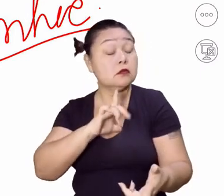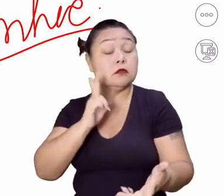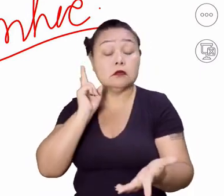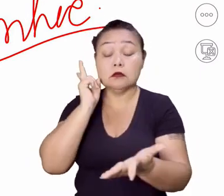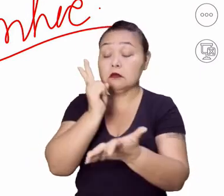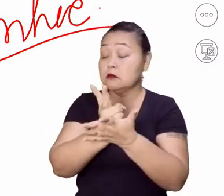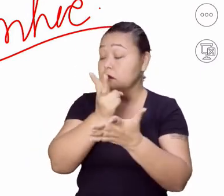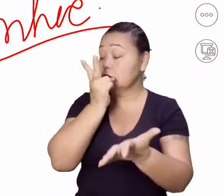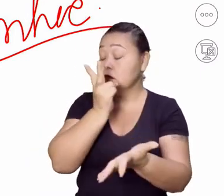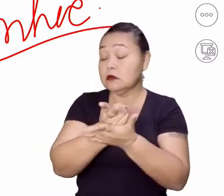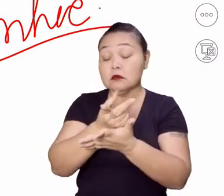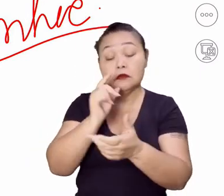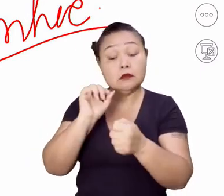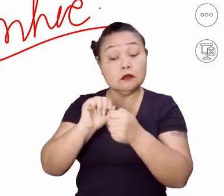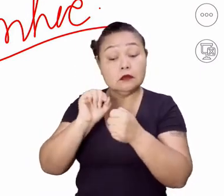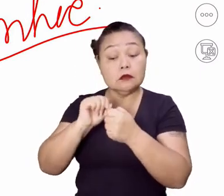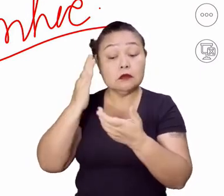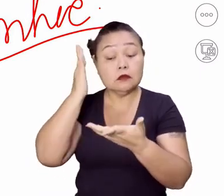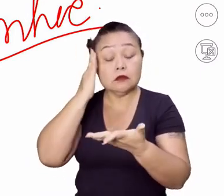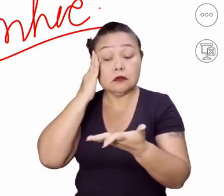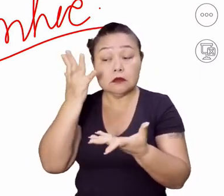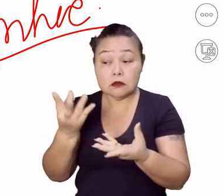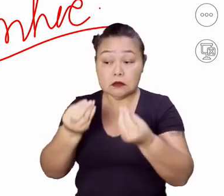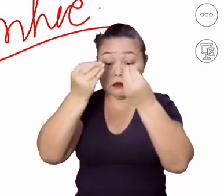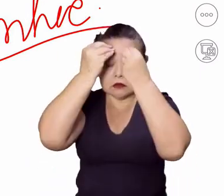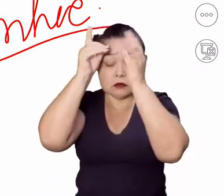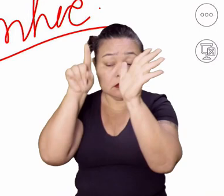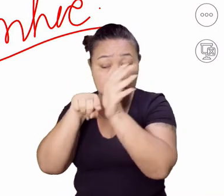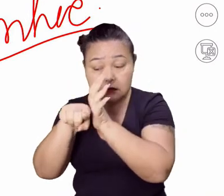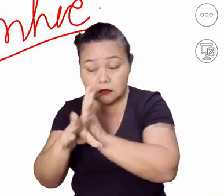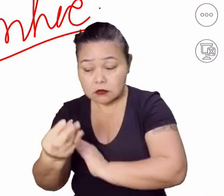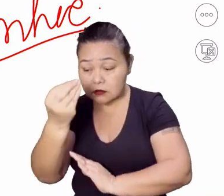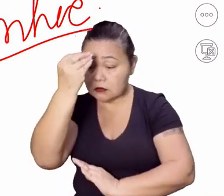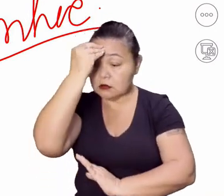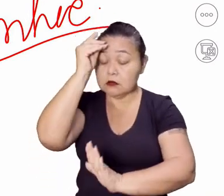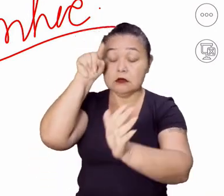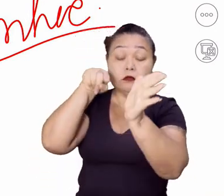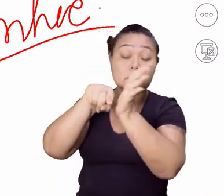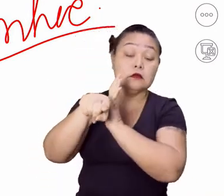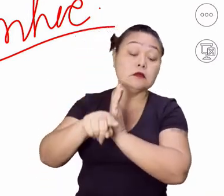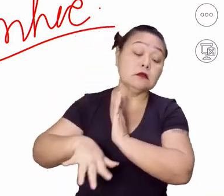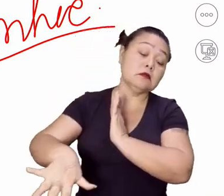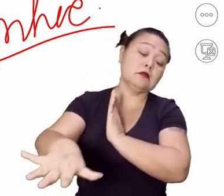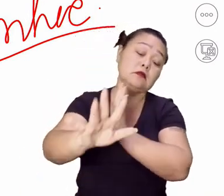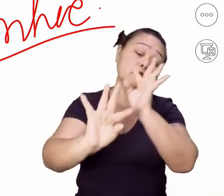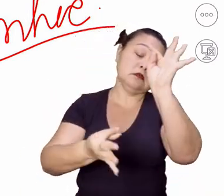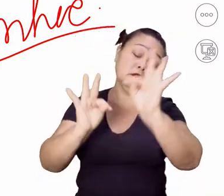sempre se atualizando. Porque essas áreas tecnológicas, elas estão sempre se renovando até mesmo para